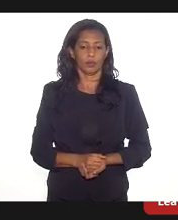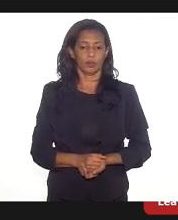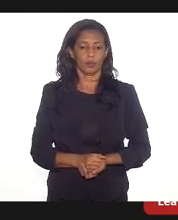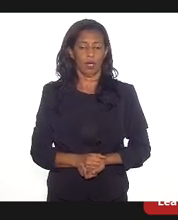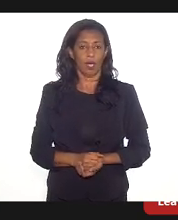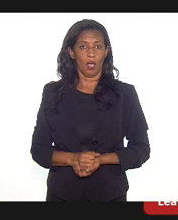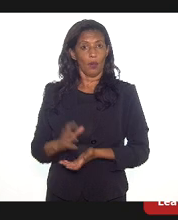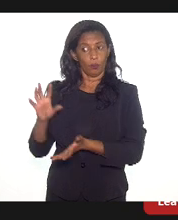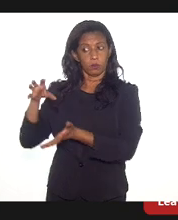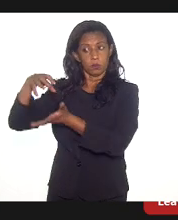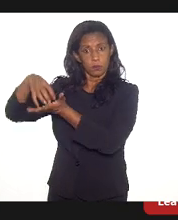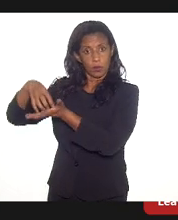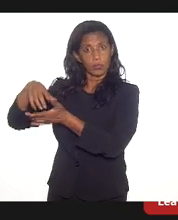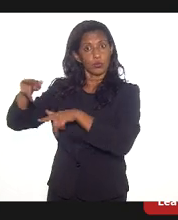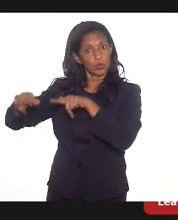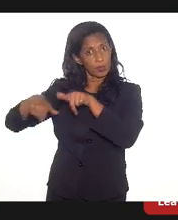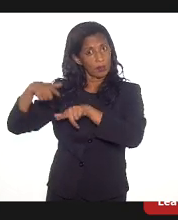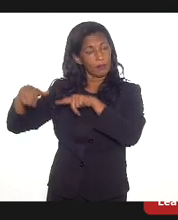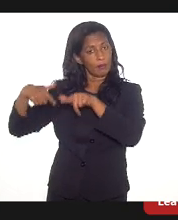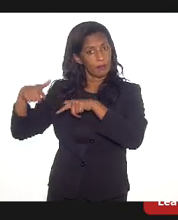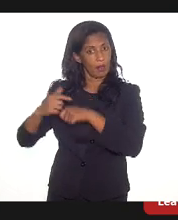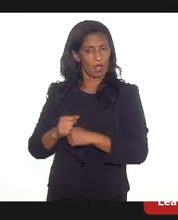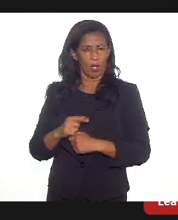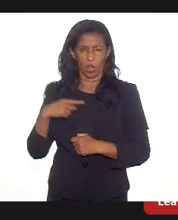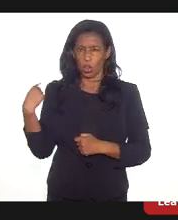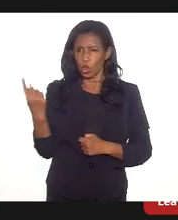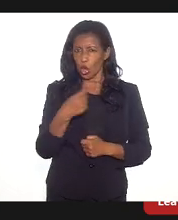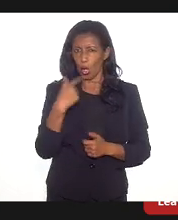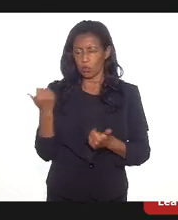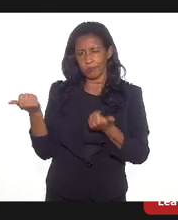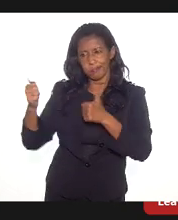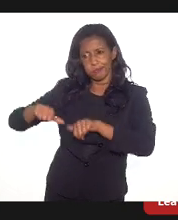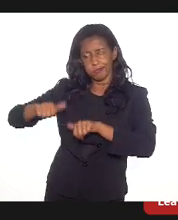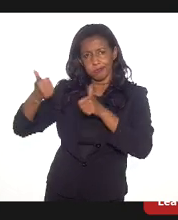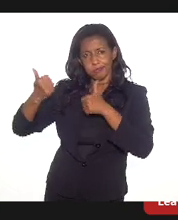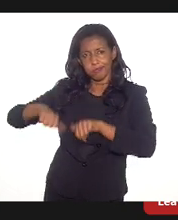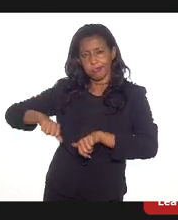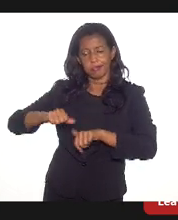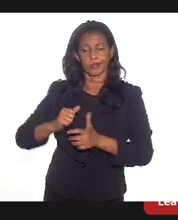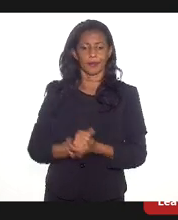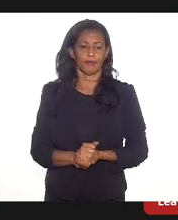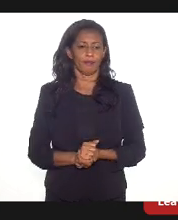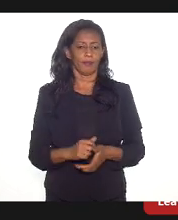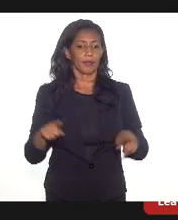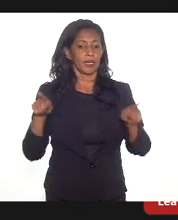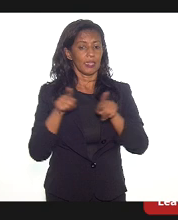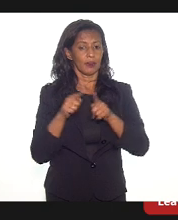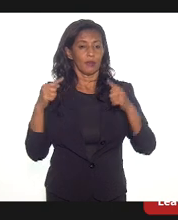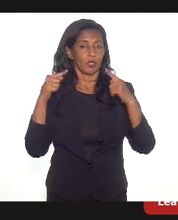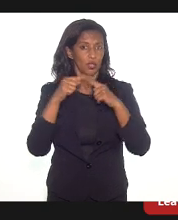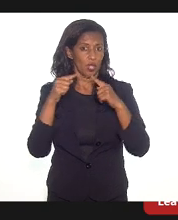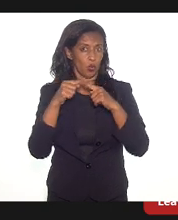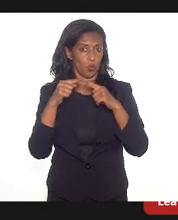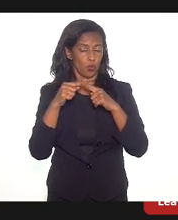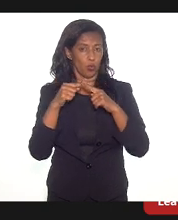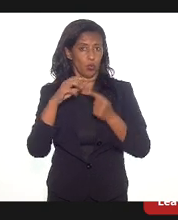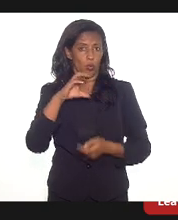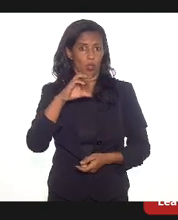trabalho. Nós devemos analisar que também de acordo com o novo Caged,